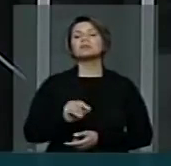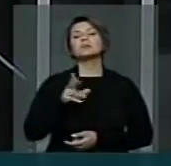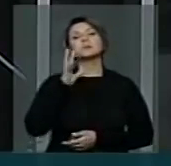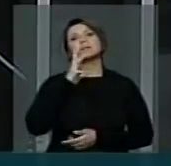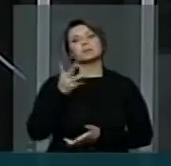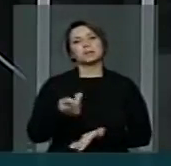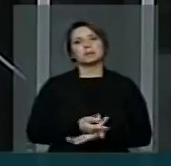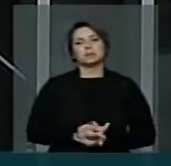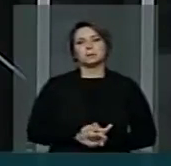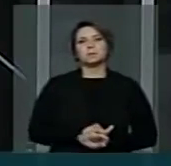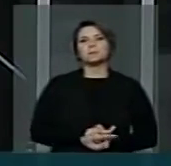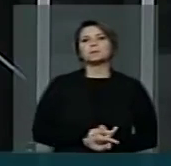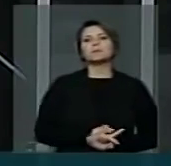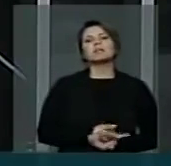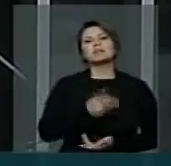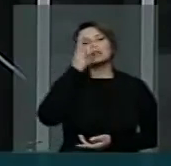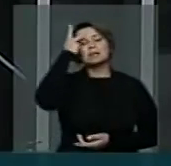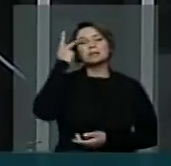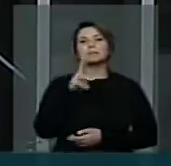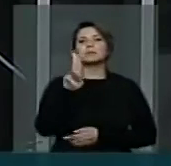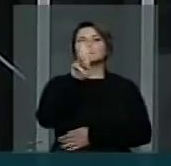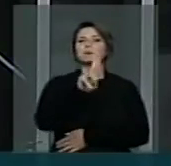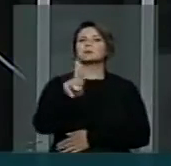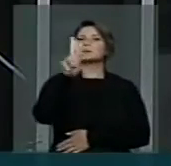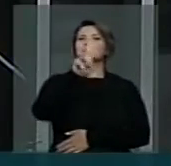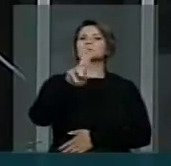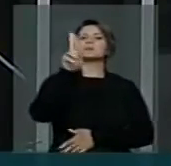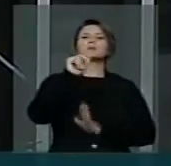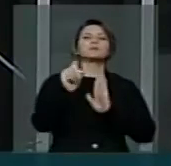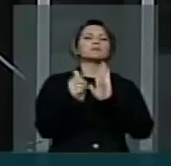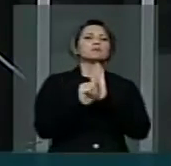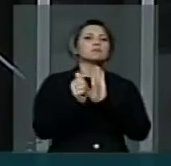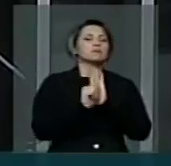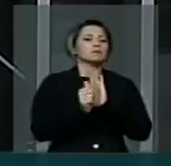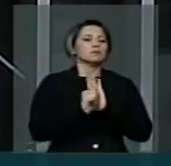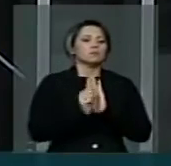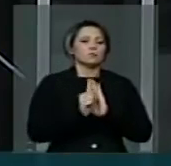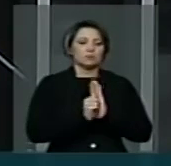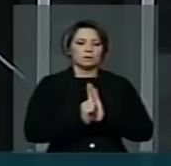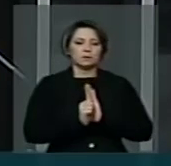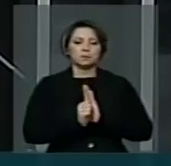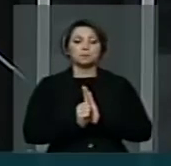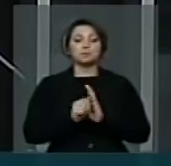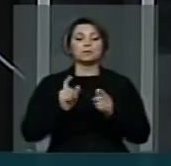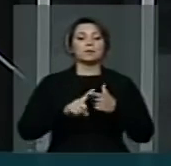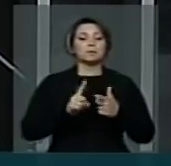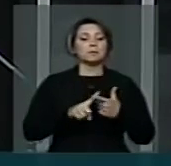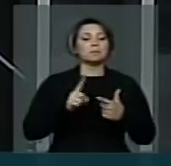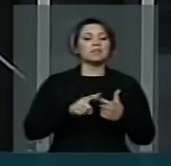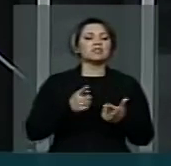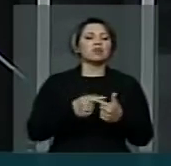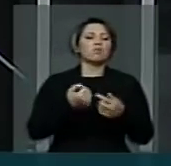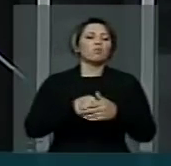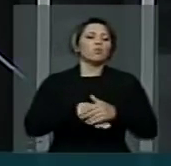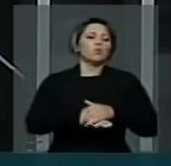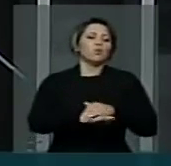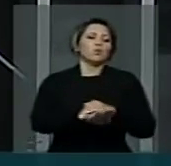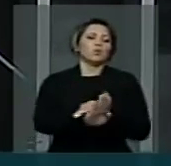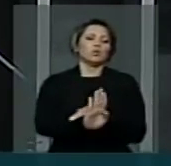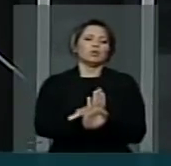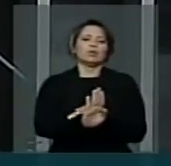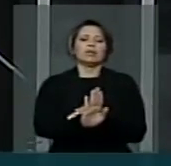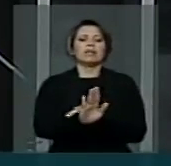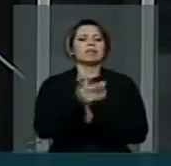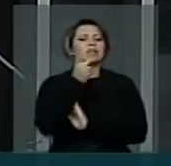que os dependentes químicos, evidentemente que por serem dependentes, não têm a